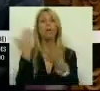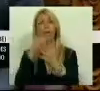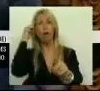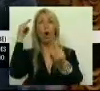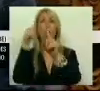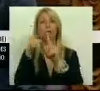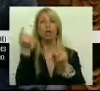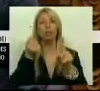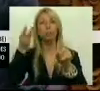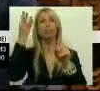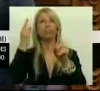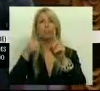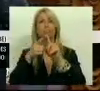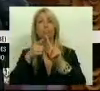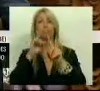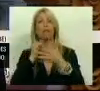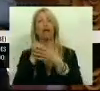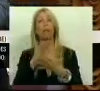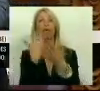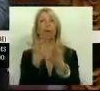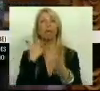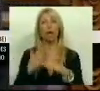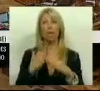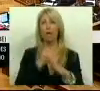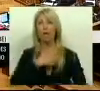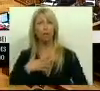apoio e de crédito às pequenas e médias empresas? Muito obrigado.